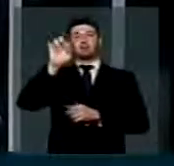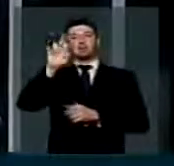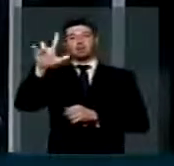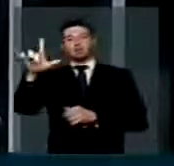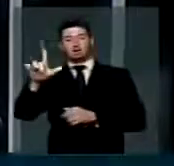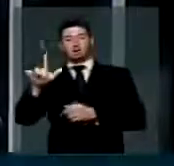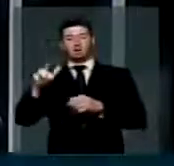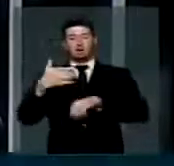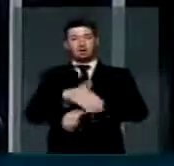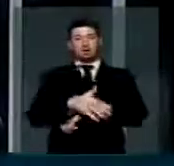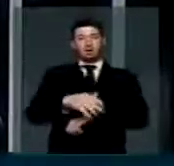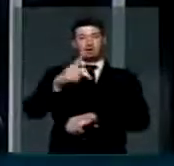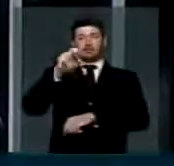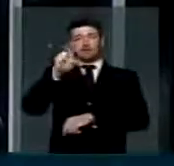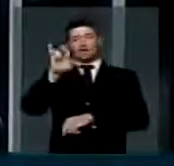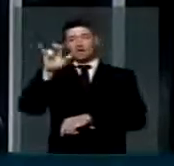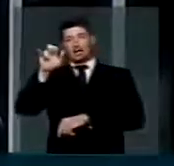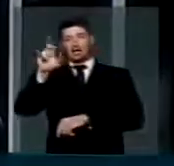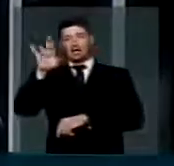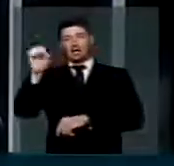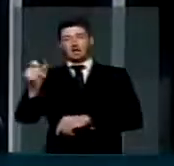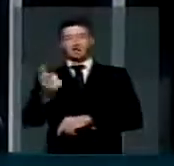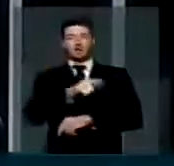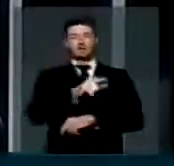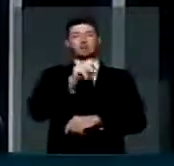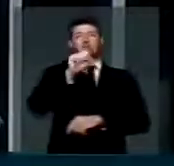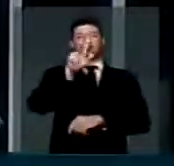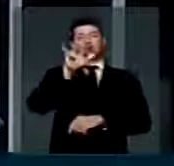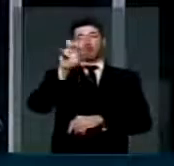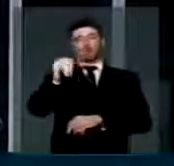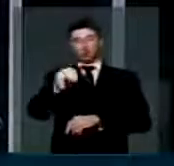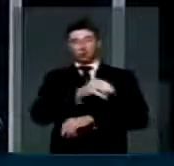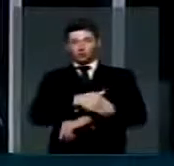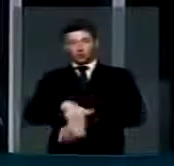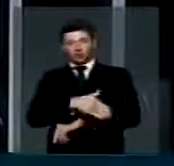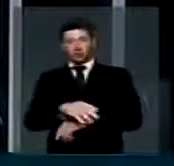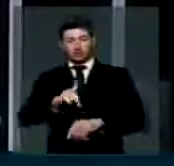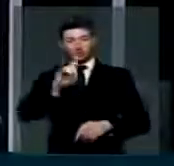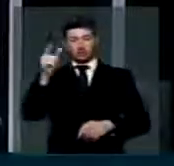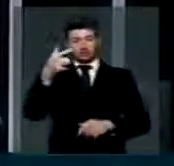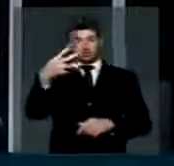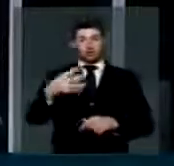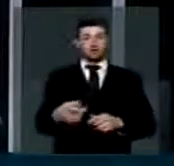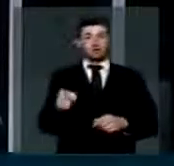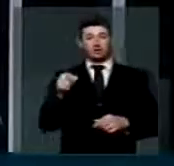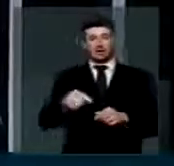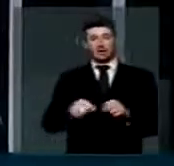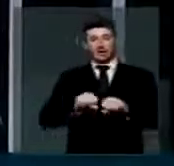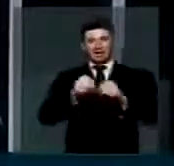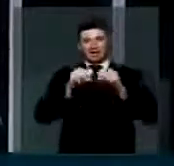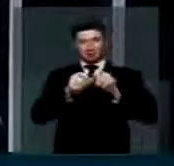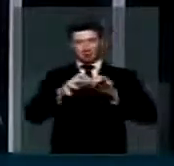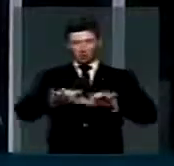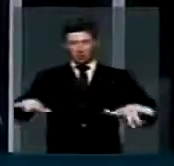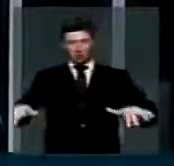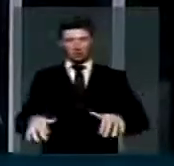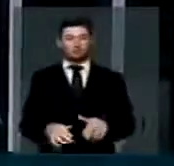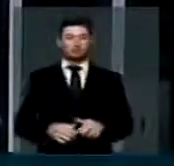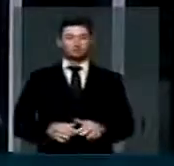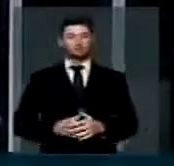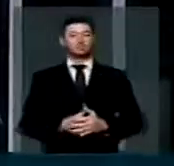avenida Professor Pereira Reis e a rua Silvino Montenegro, no dia 24. Essa demolição, senhor presidente,